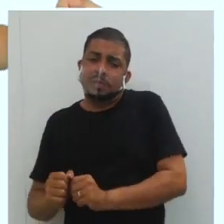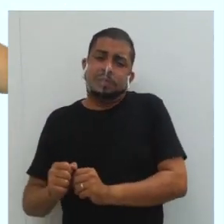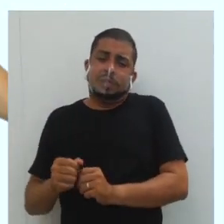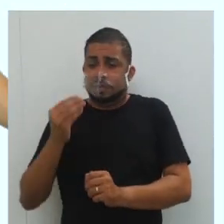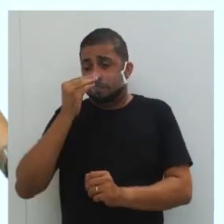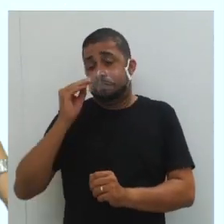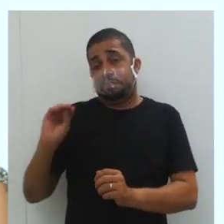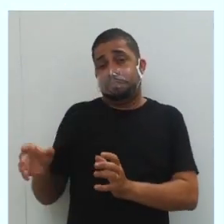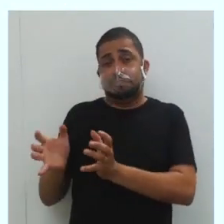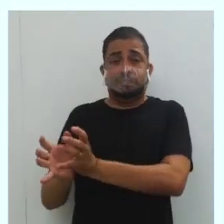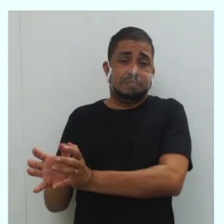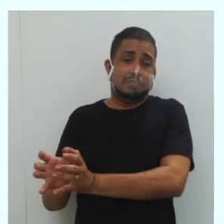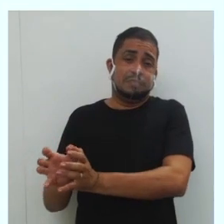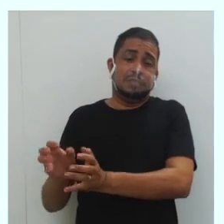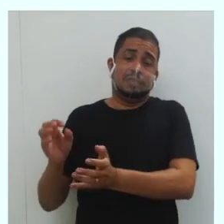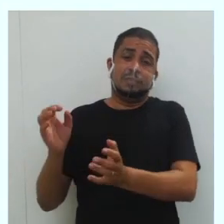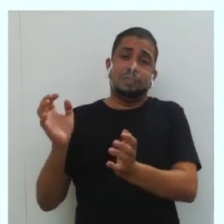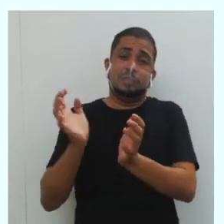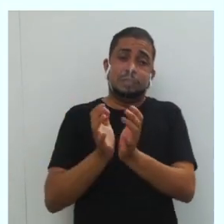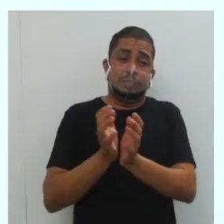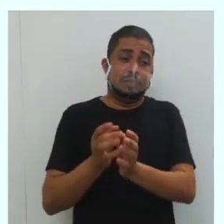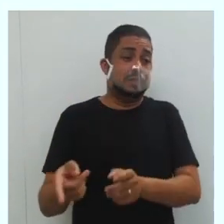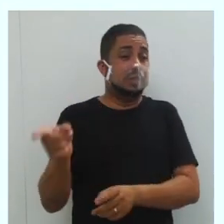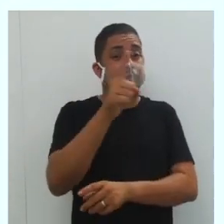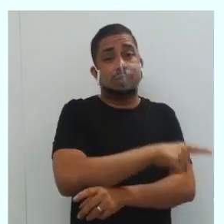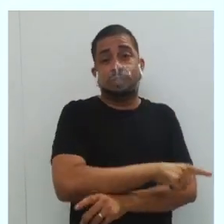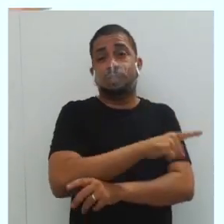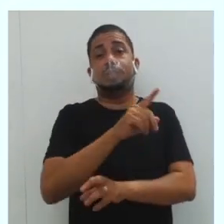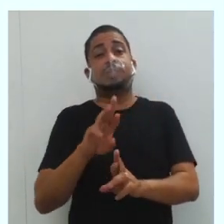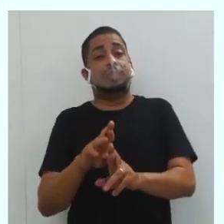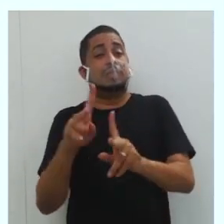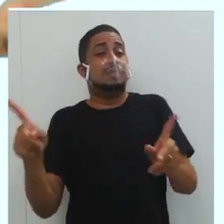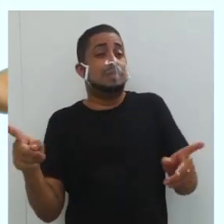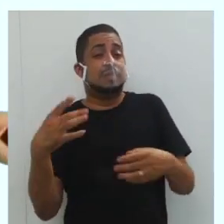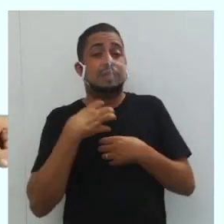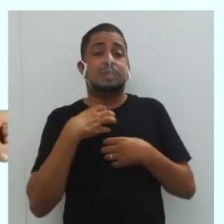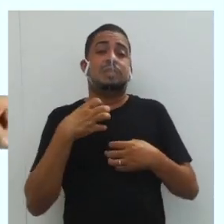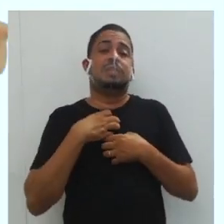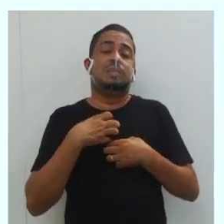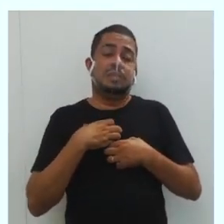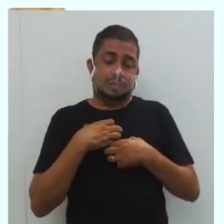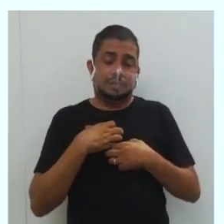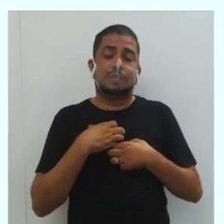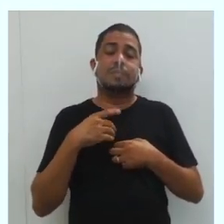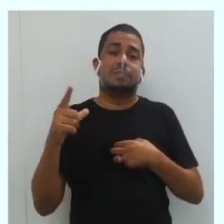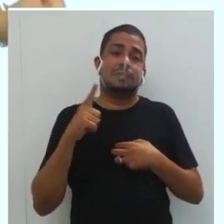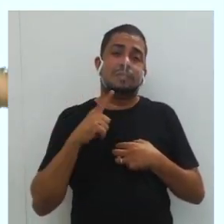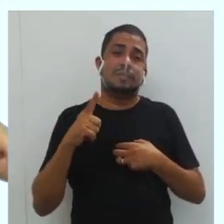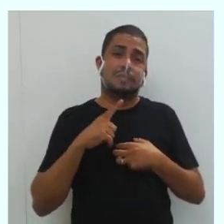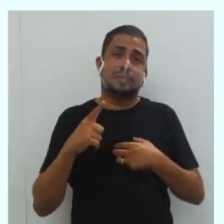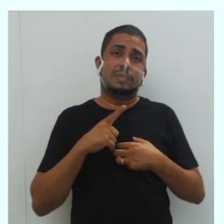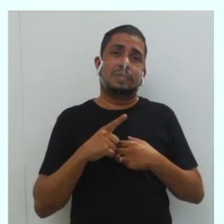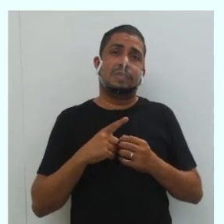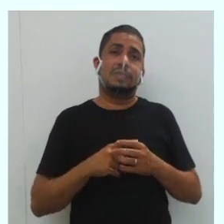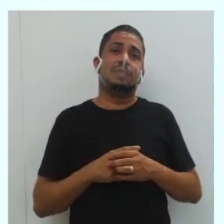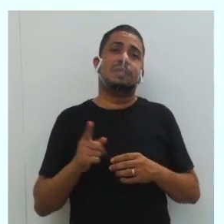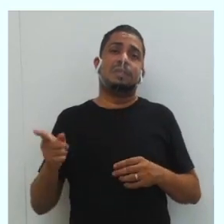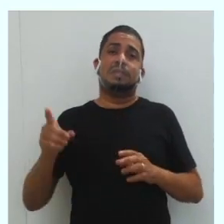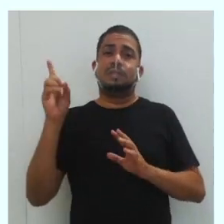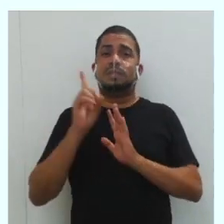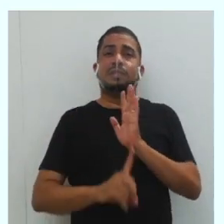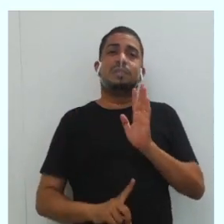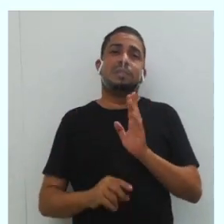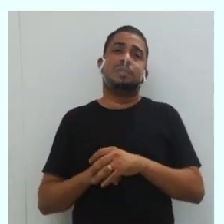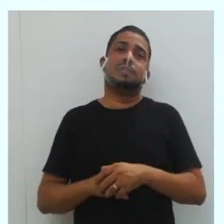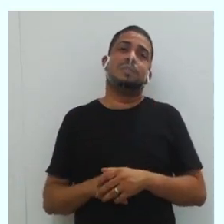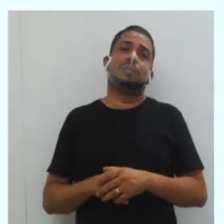ser minoria em um determinado local e maioria em outro, nesse sentido de que ter cortado, cerceado os